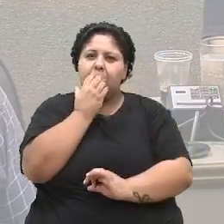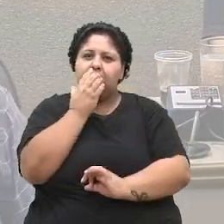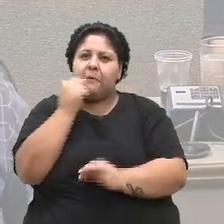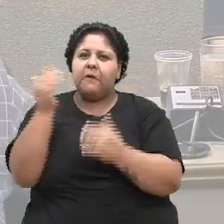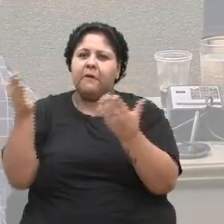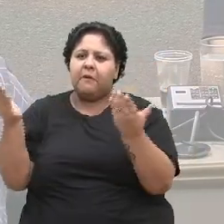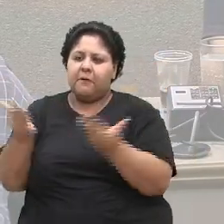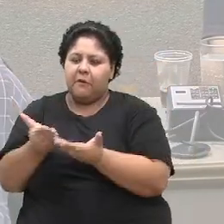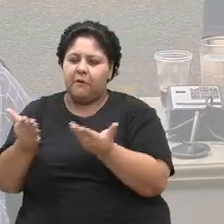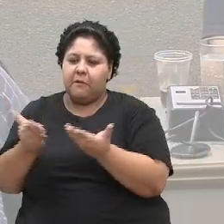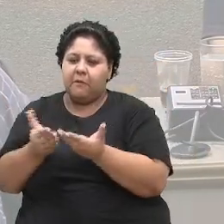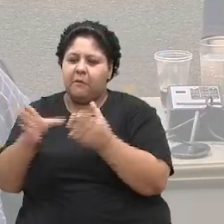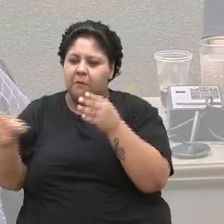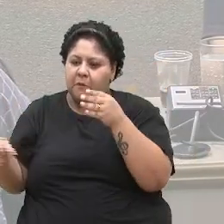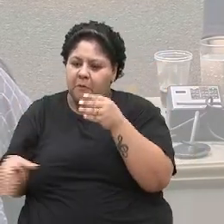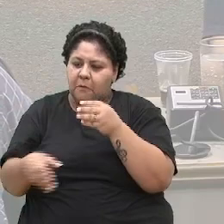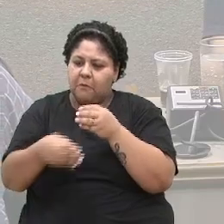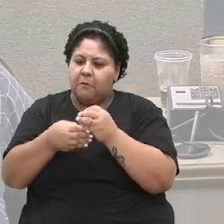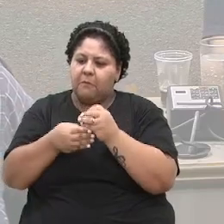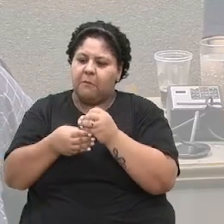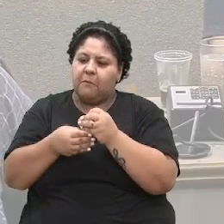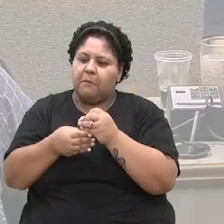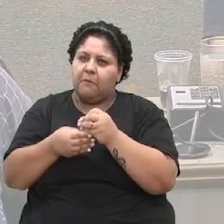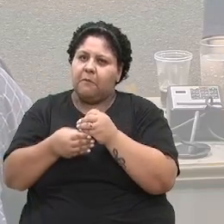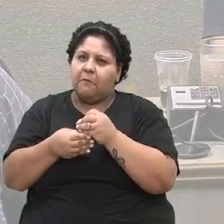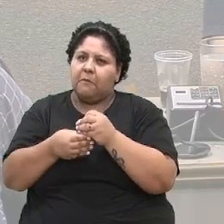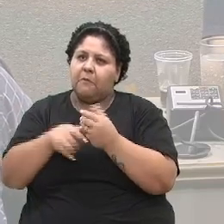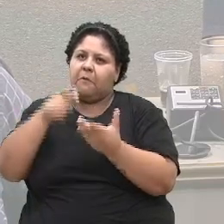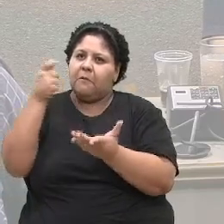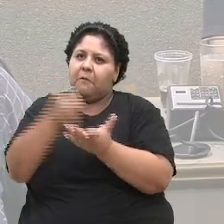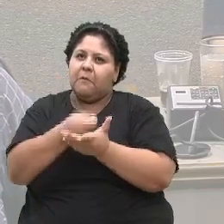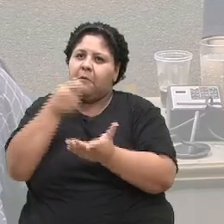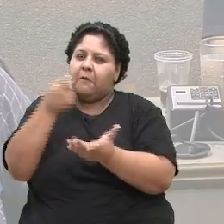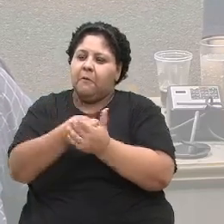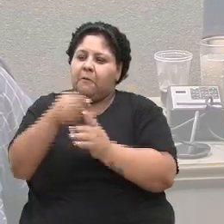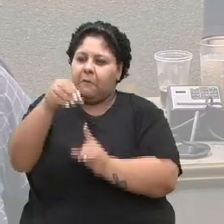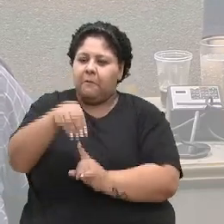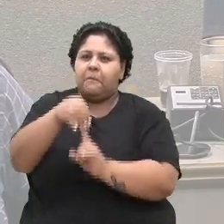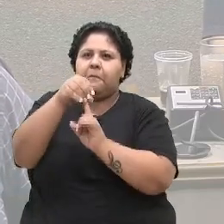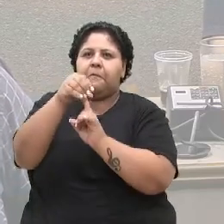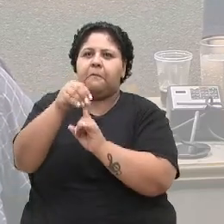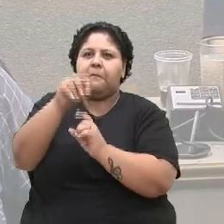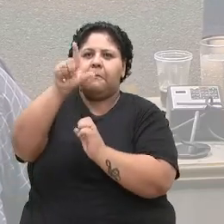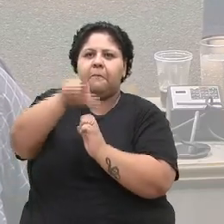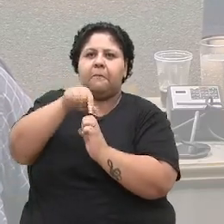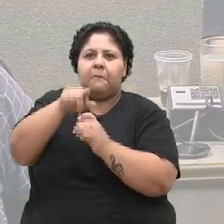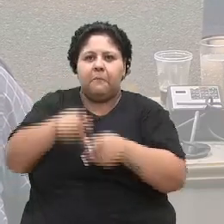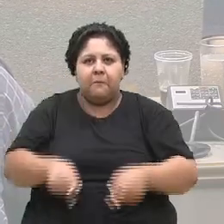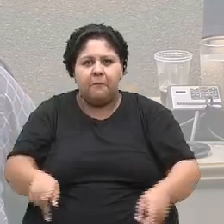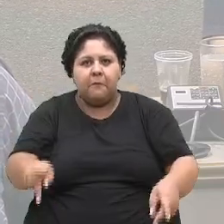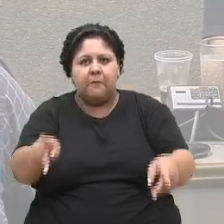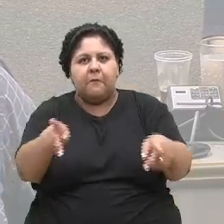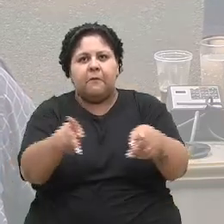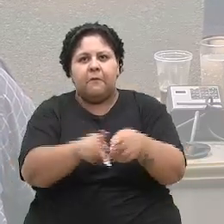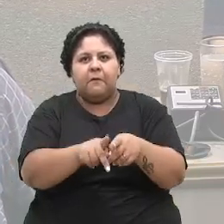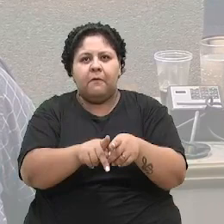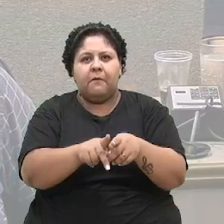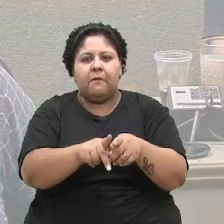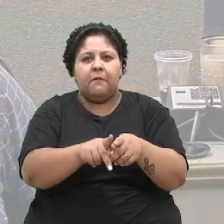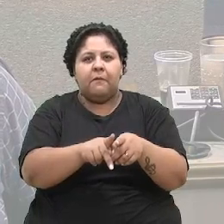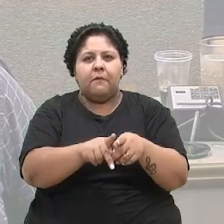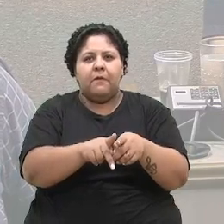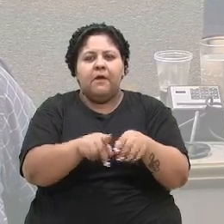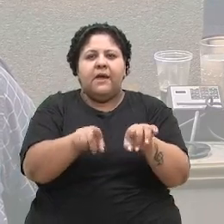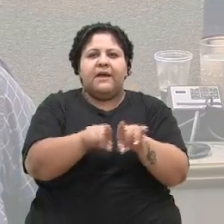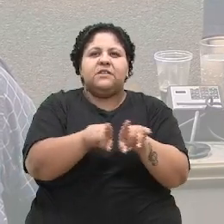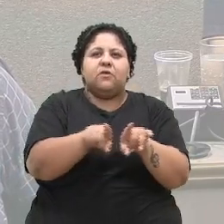agora complementa e traz essa obrigatoriedade de preferência também em empresas públicas e concessionárias. E, sem